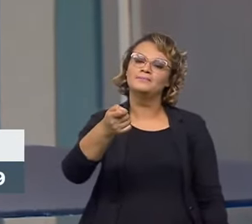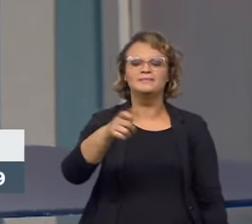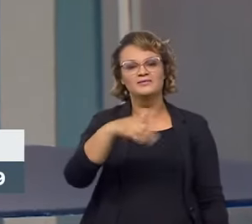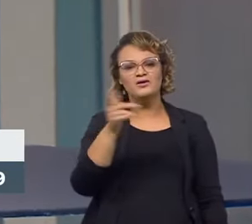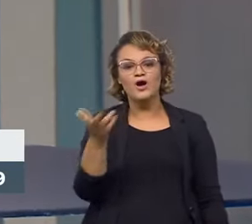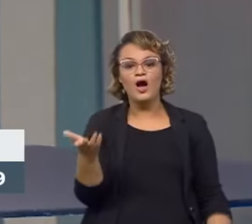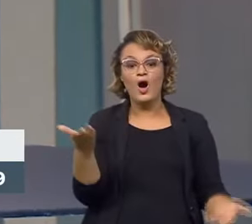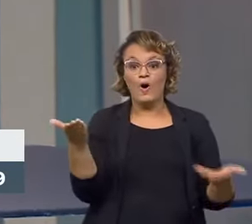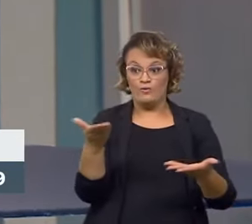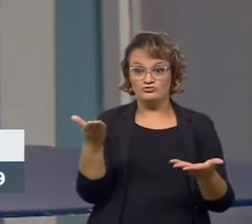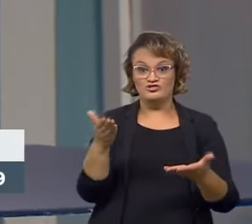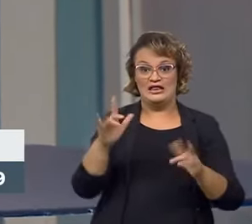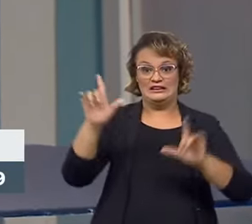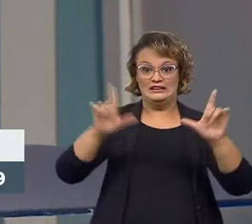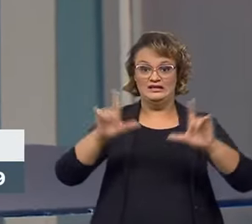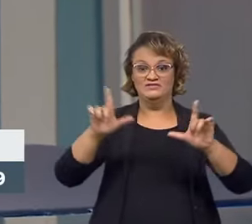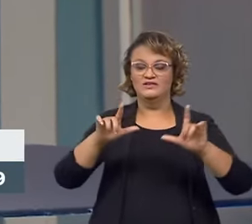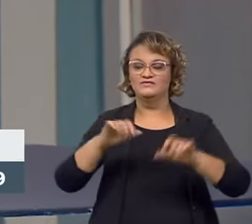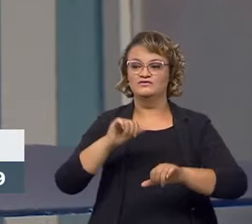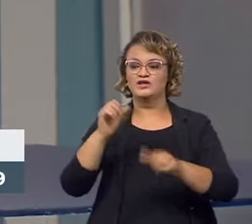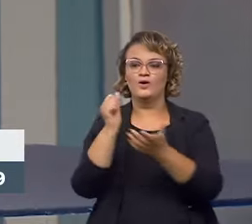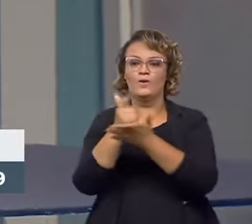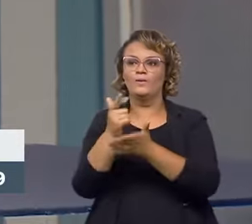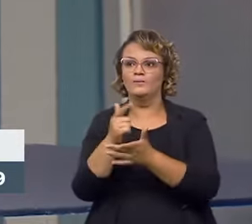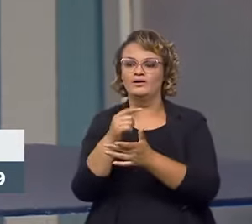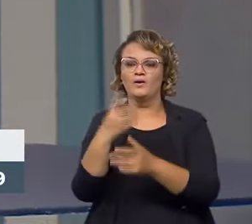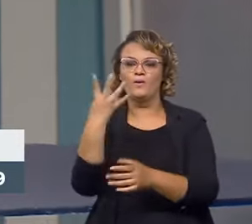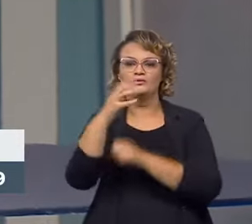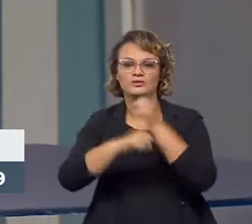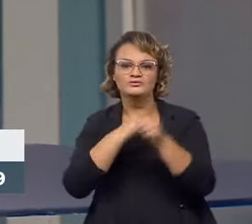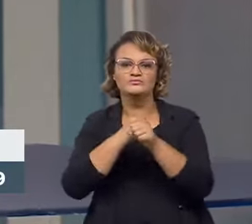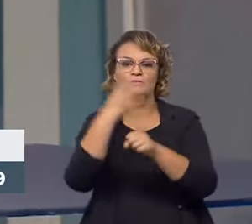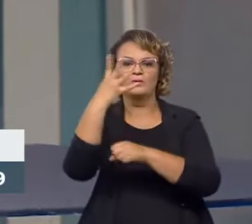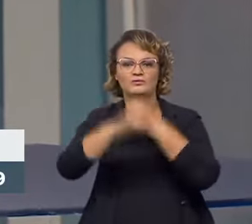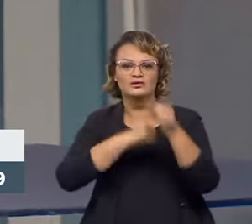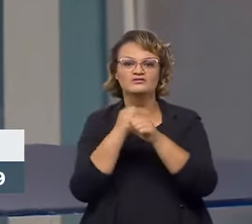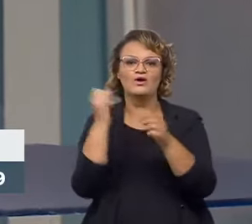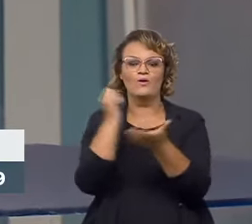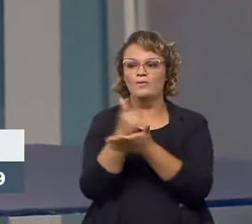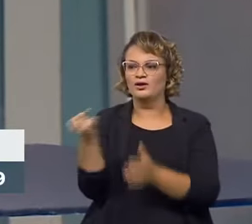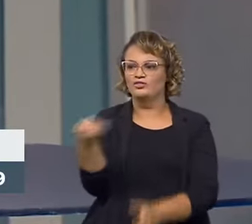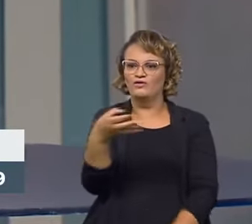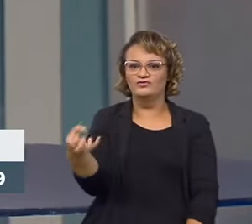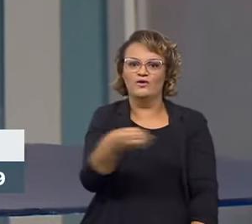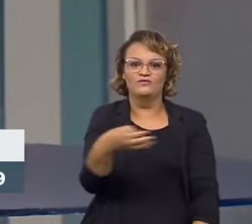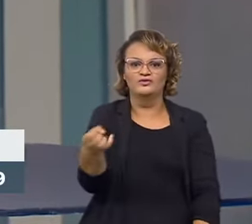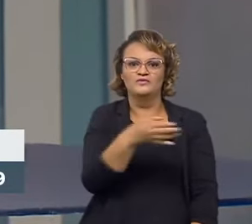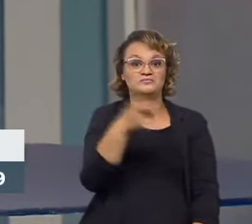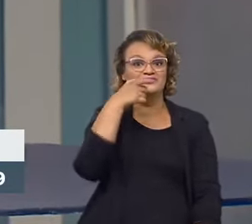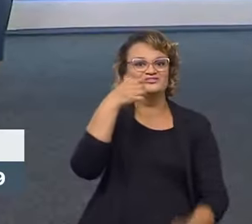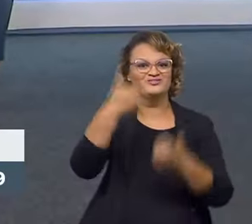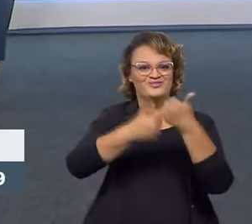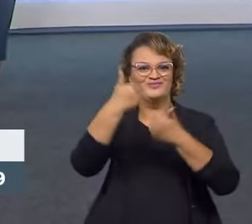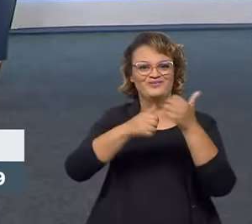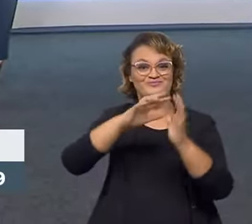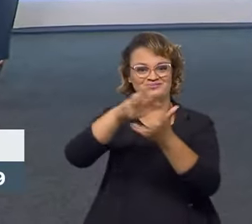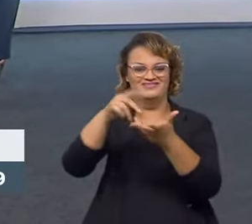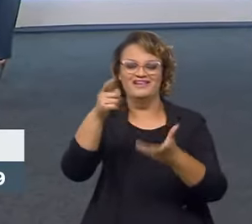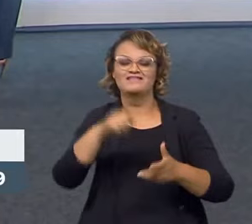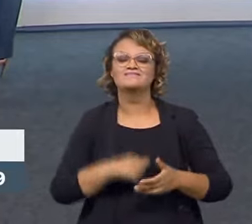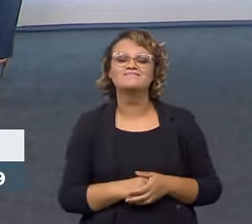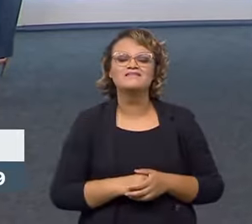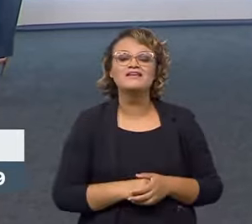praticamente, tem gente renovando o televisor a cada Copa do Mundo, que as promoções da Copa do Mundo trocam. Então, o ciclo de vida de